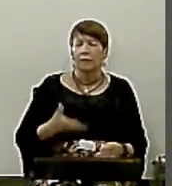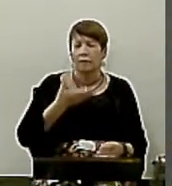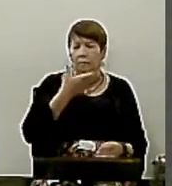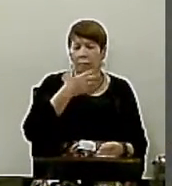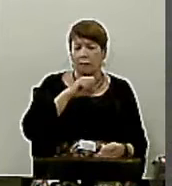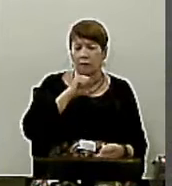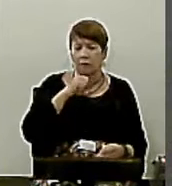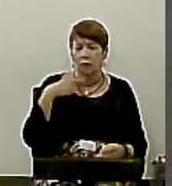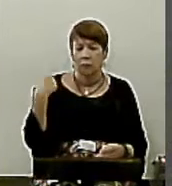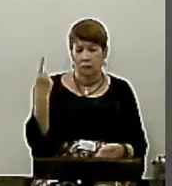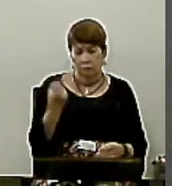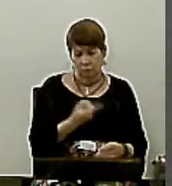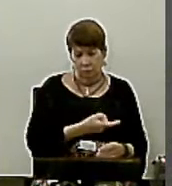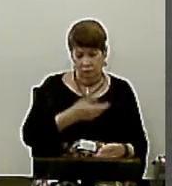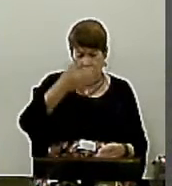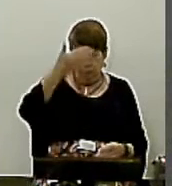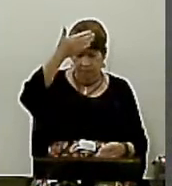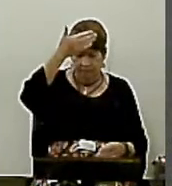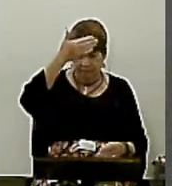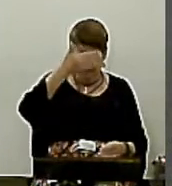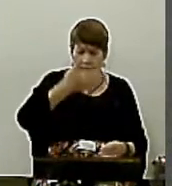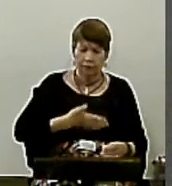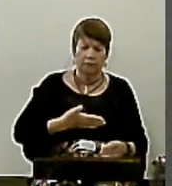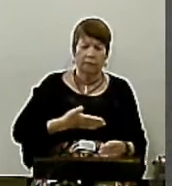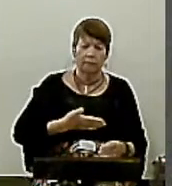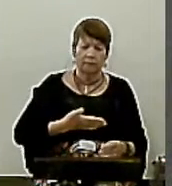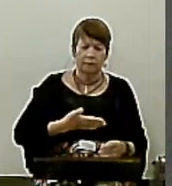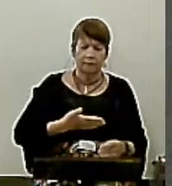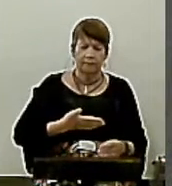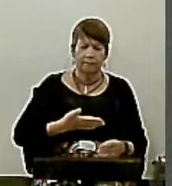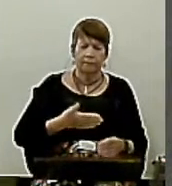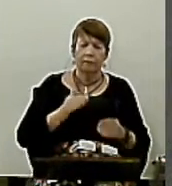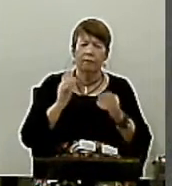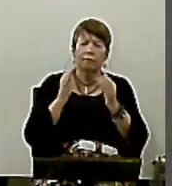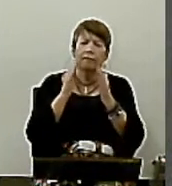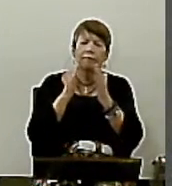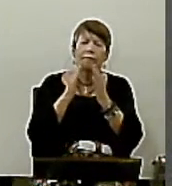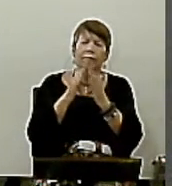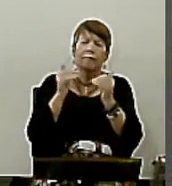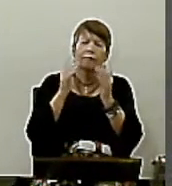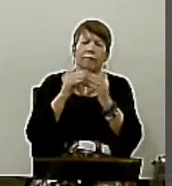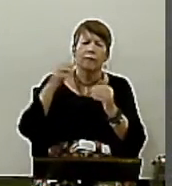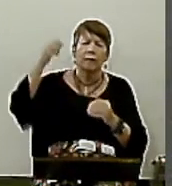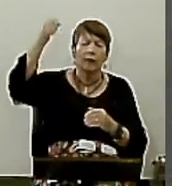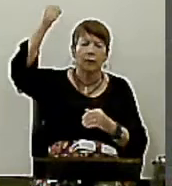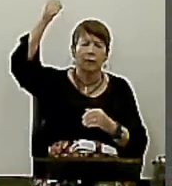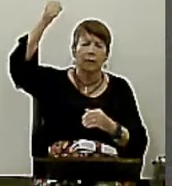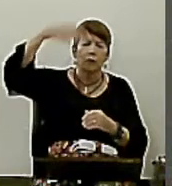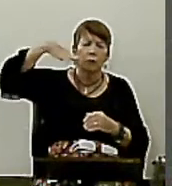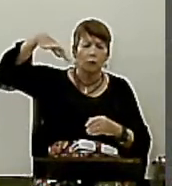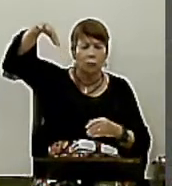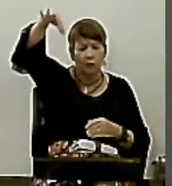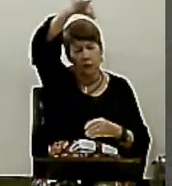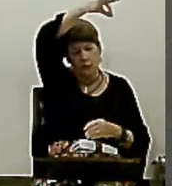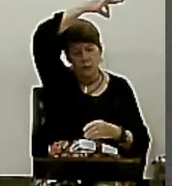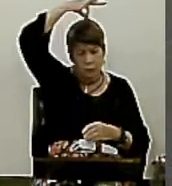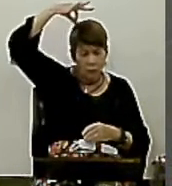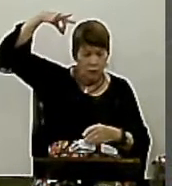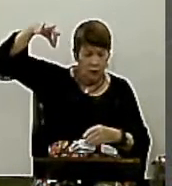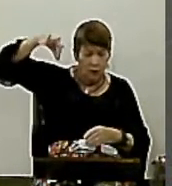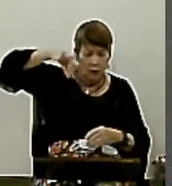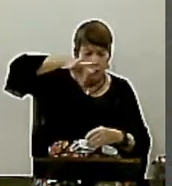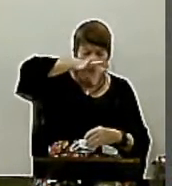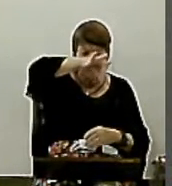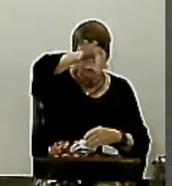pai nós entramos na tua presença e pedimos que a luz do teu santo espírito esteja sobre nós